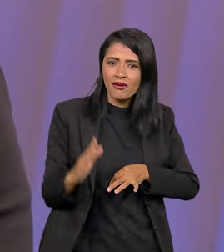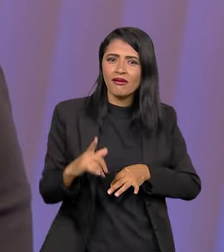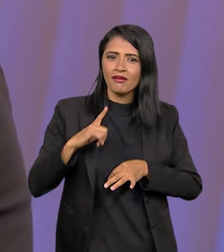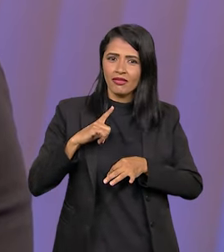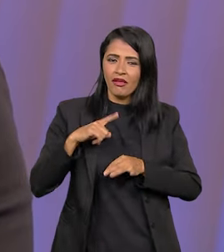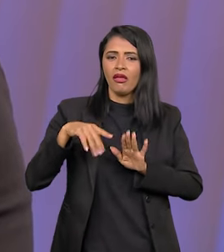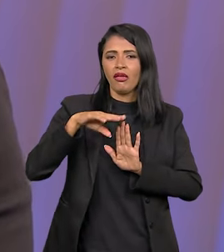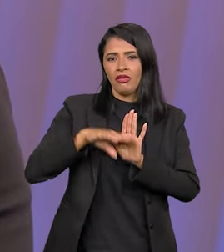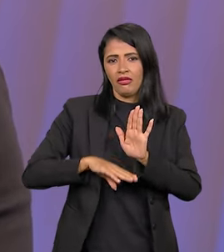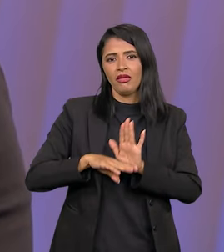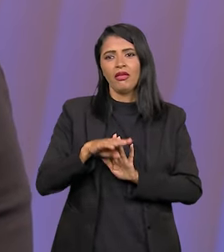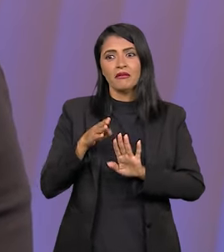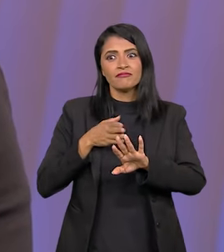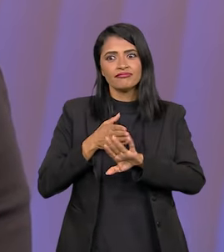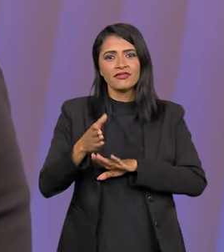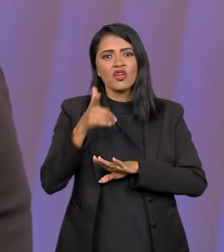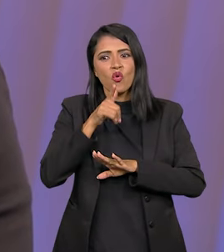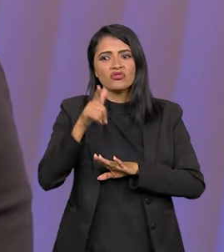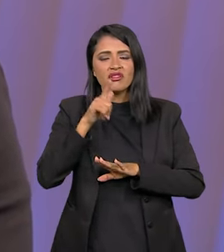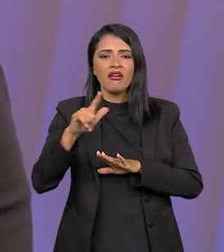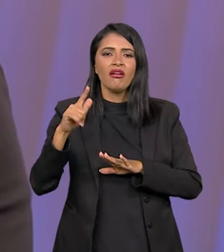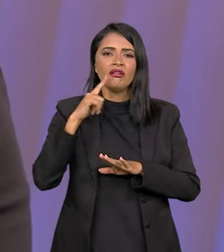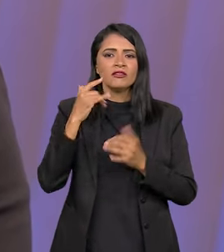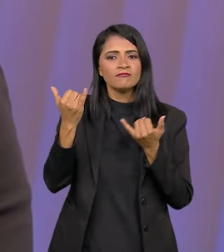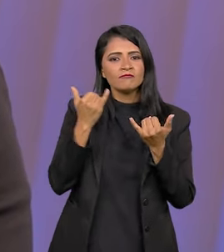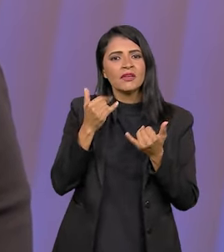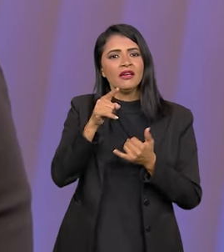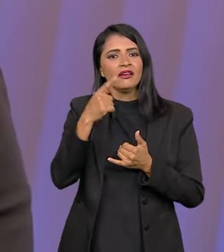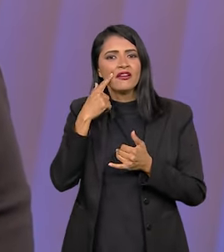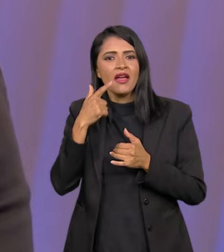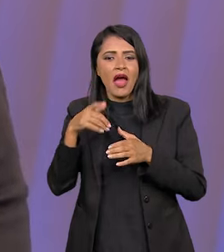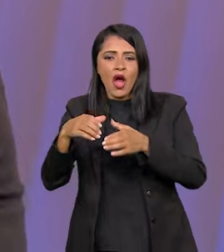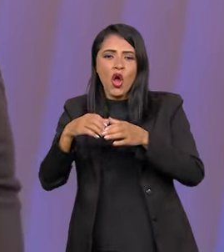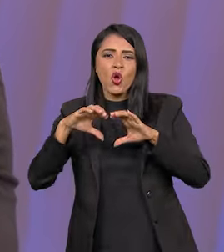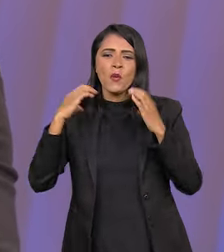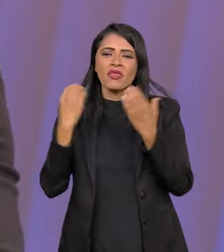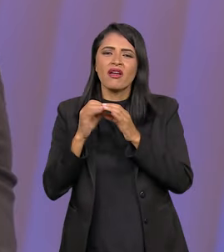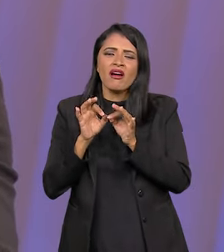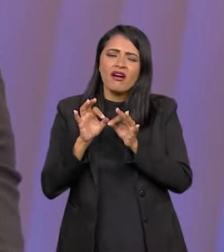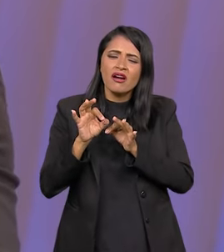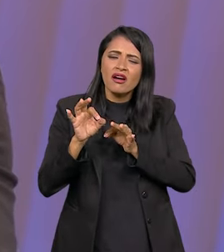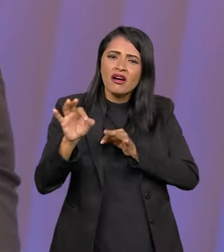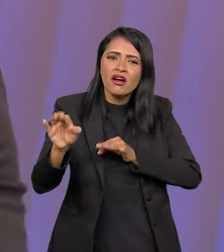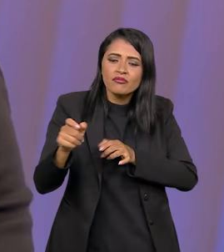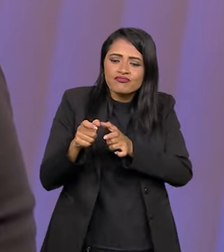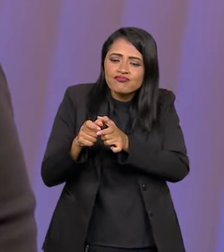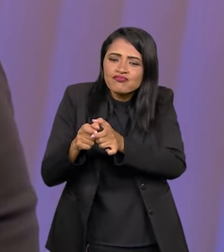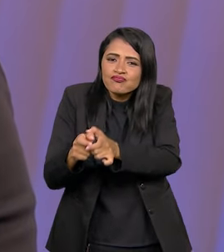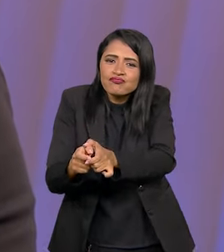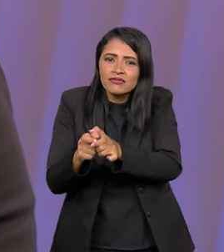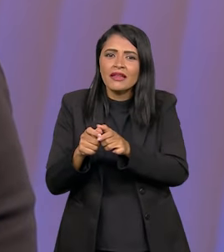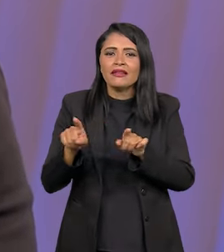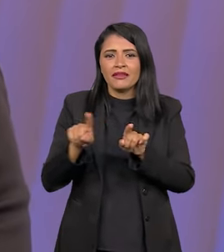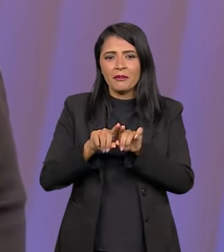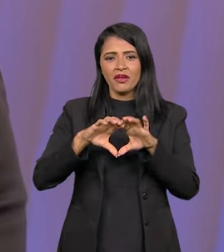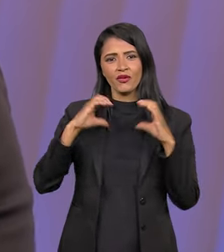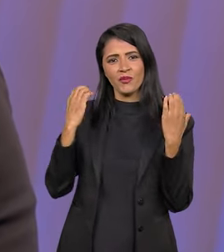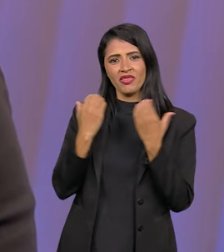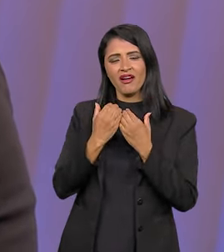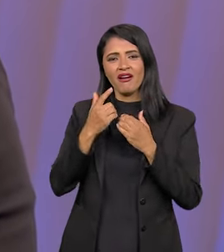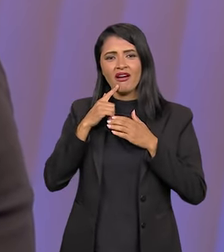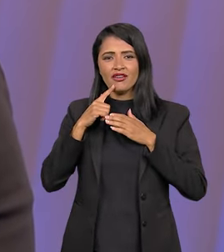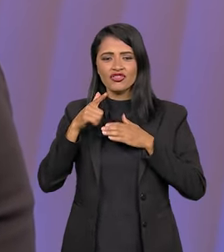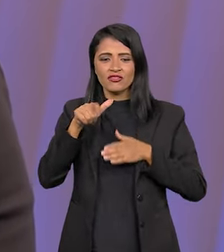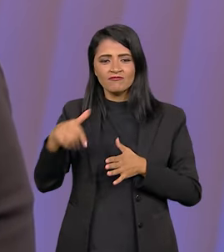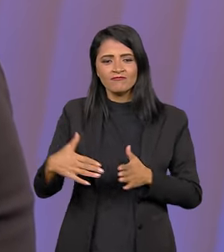do país. A gente tem programas diários, aqueles programas que falam ainda com as comunidades lá no interior, as comunidades